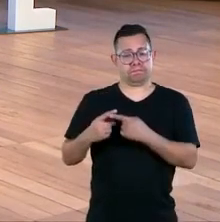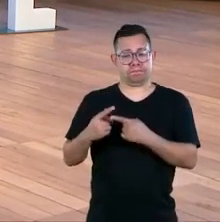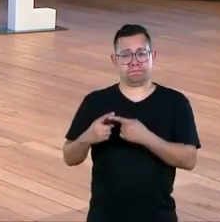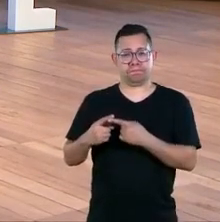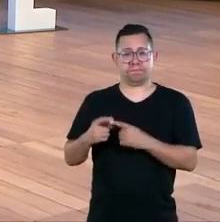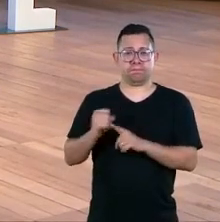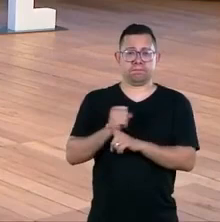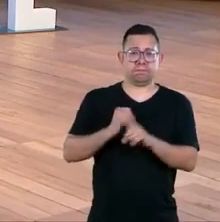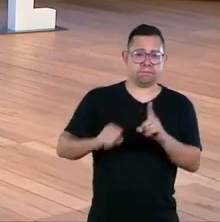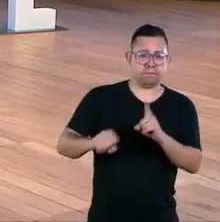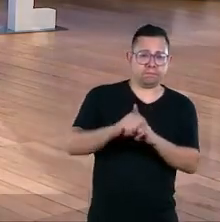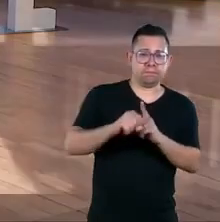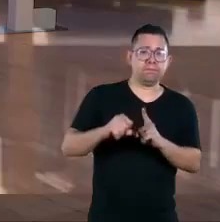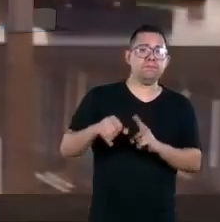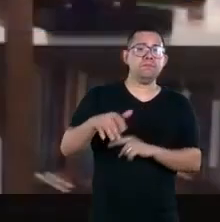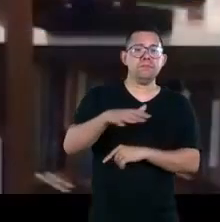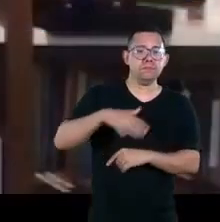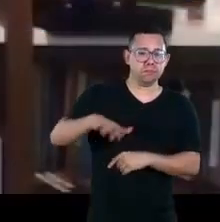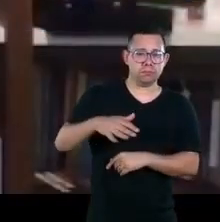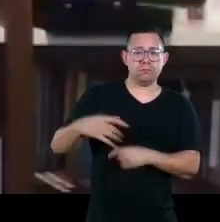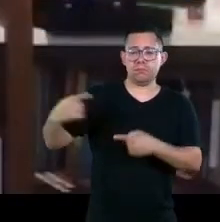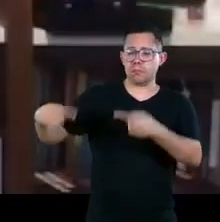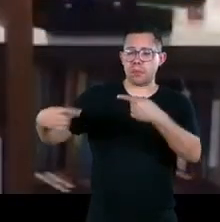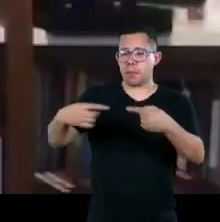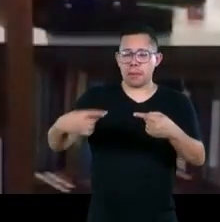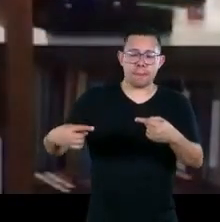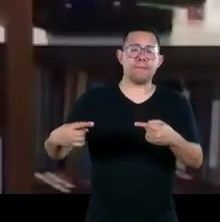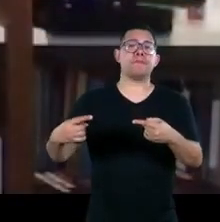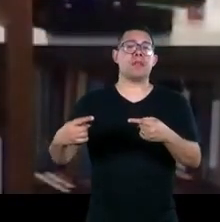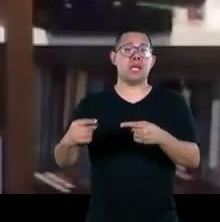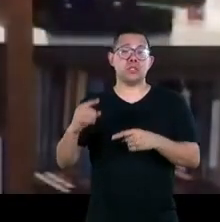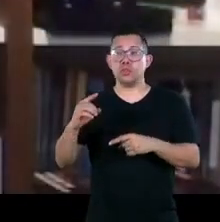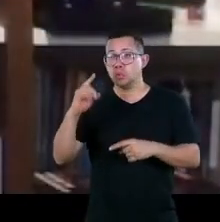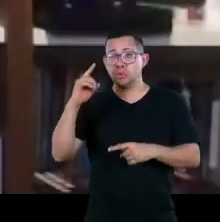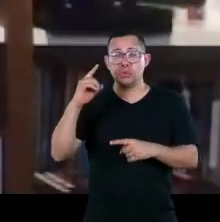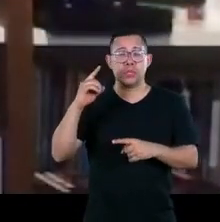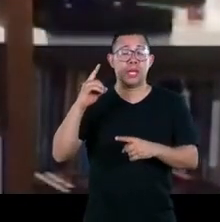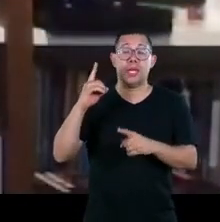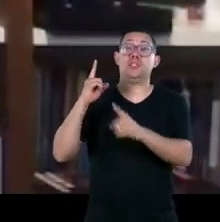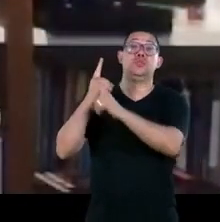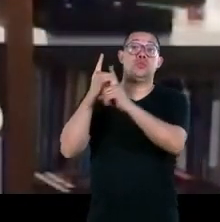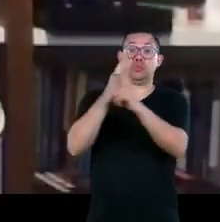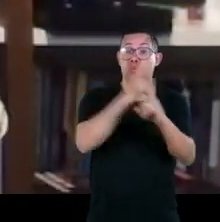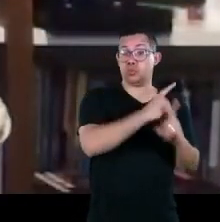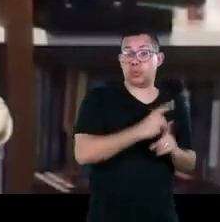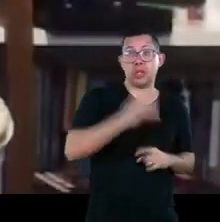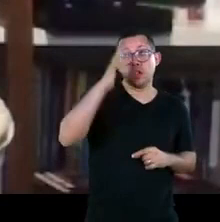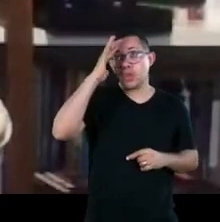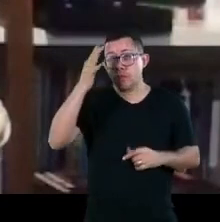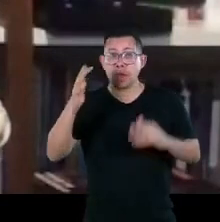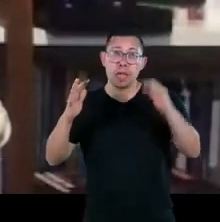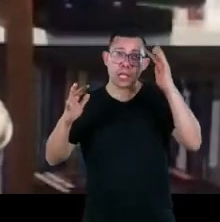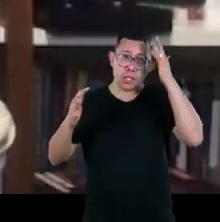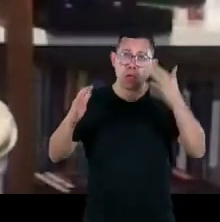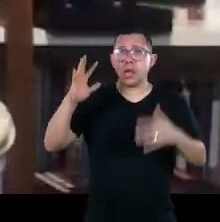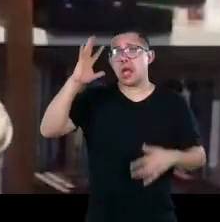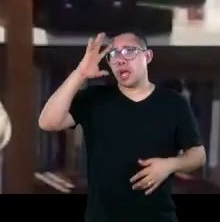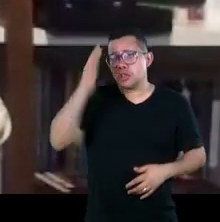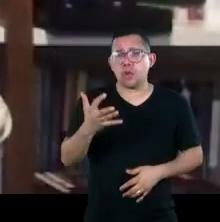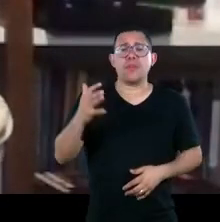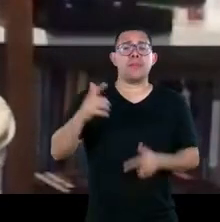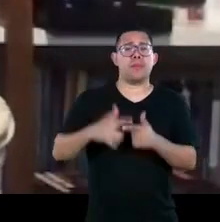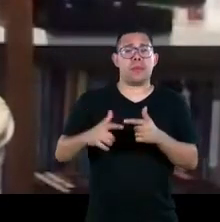foi descobrindo os países colonizados tinham determinados tipos de